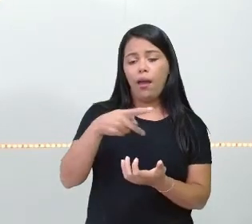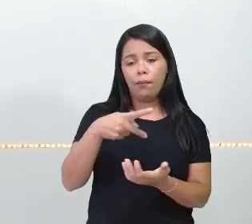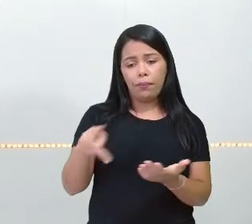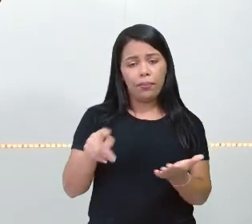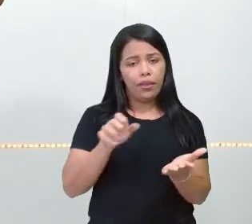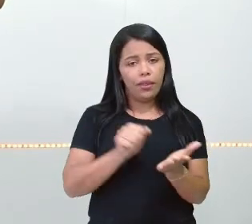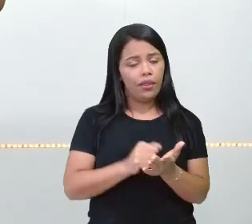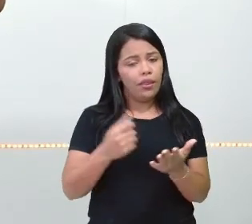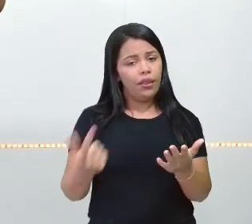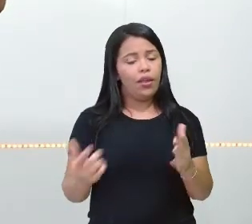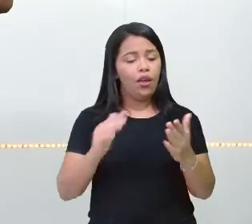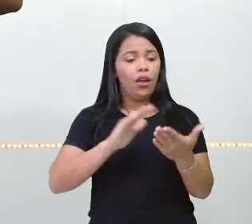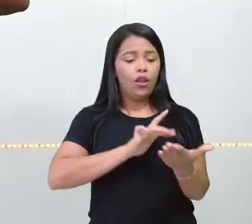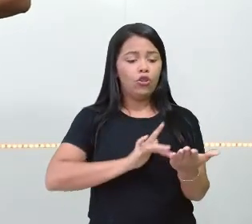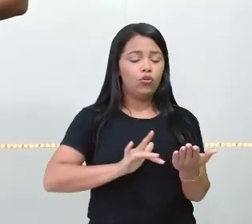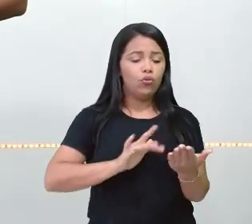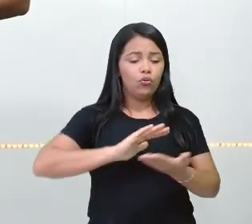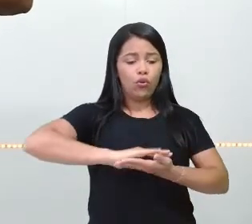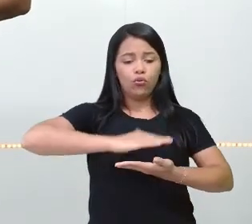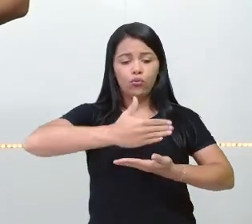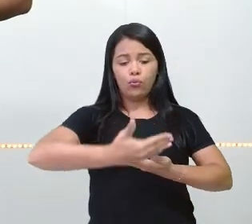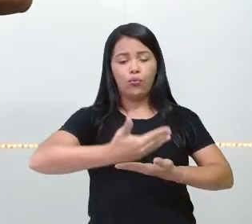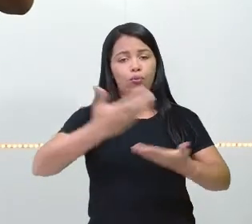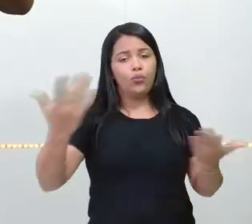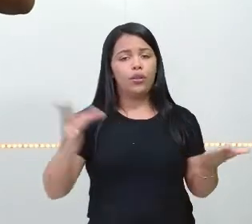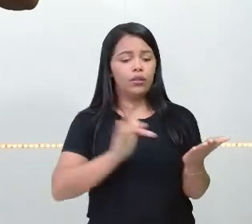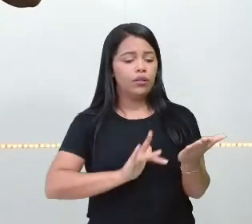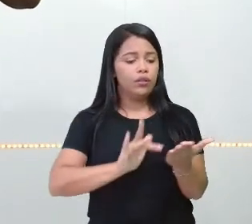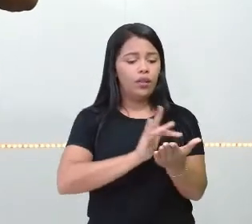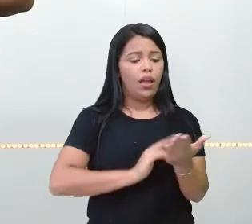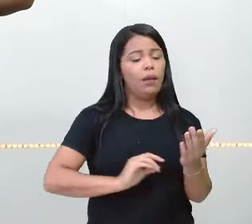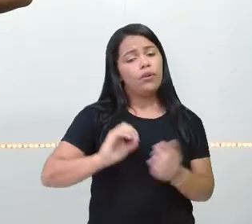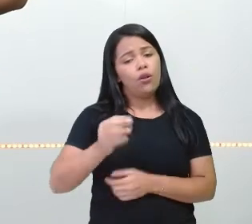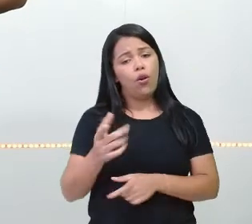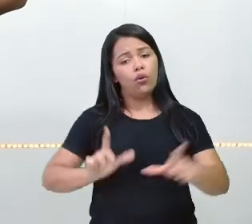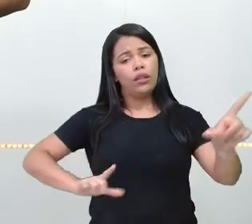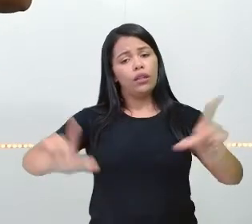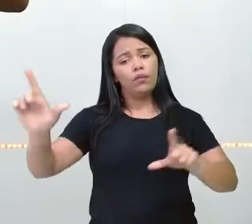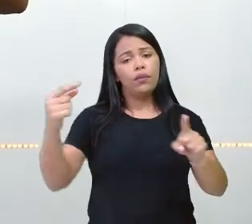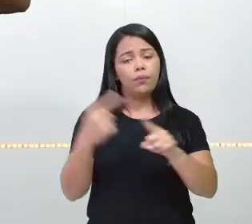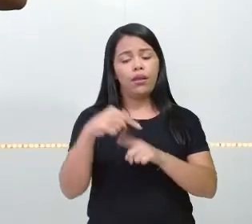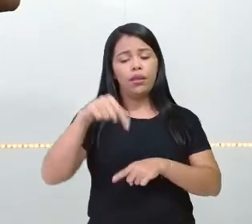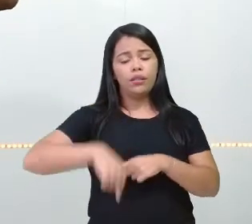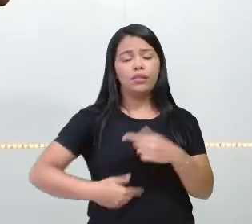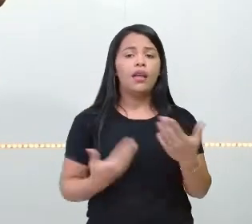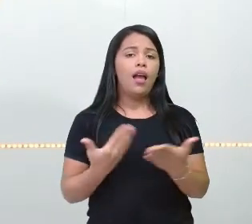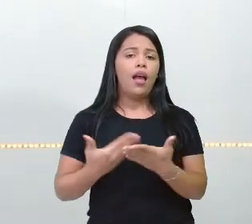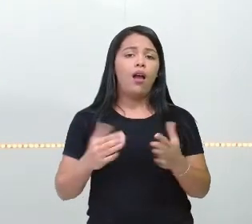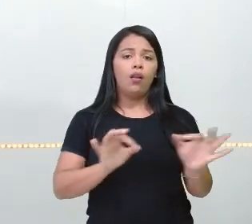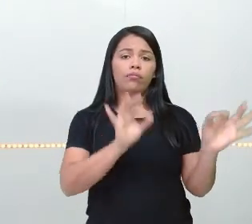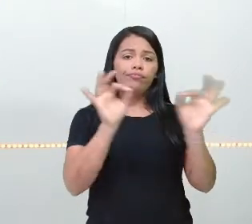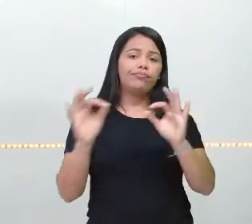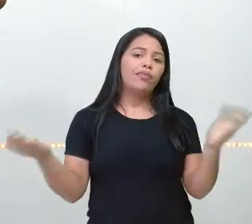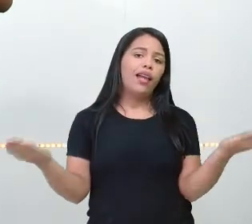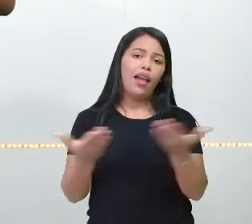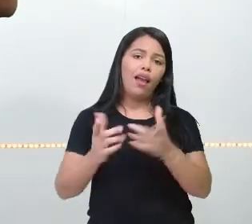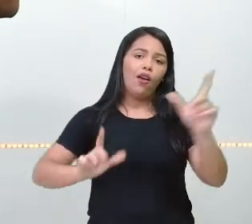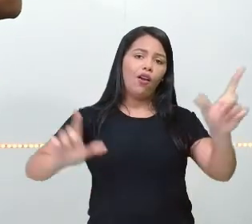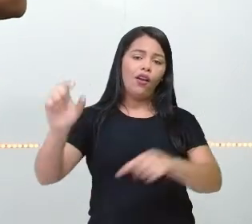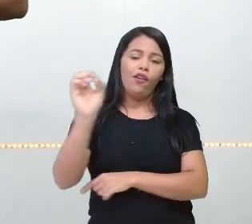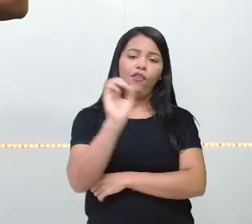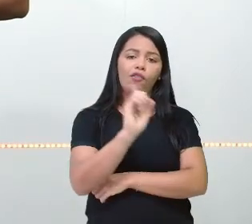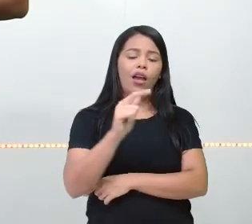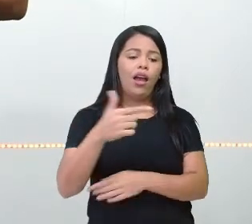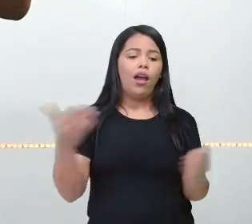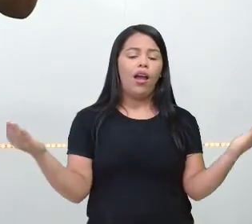ou na TV. Vê, porque esta aula está passando, neste momento, no canal 22.3. 22